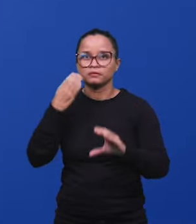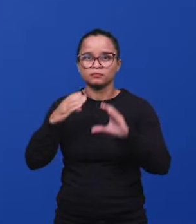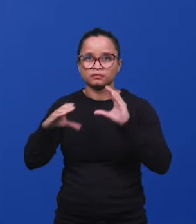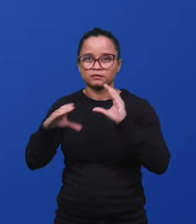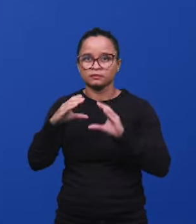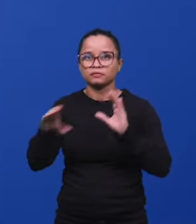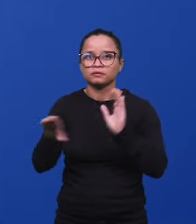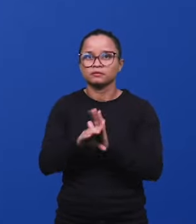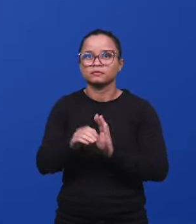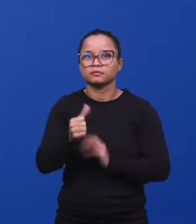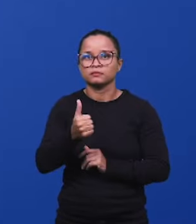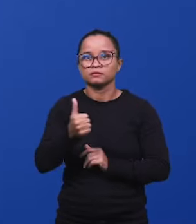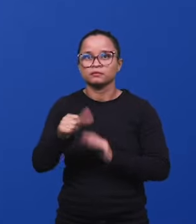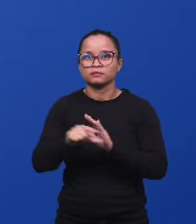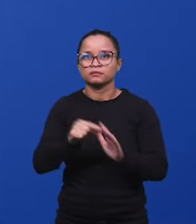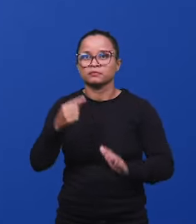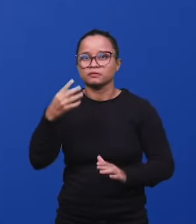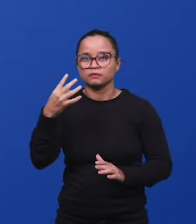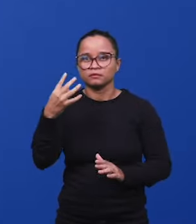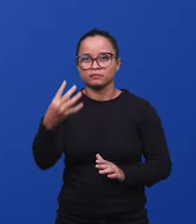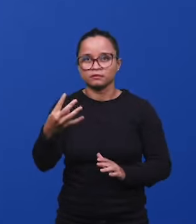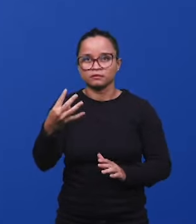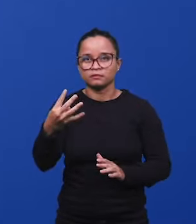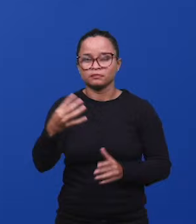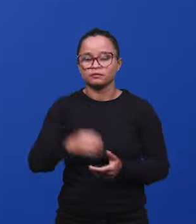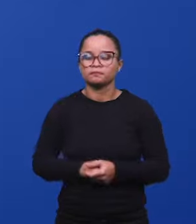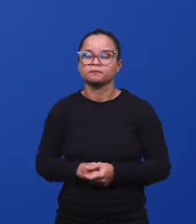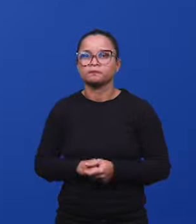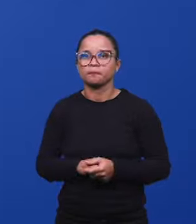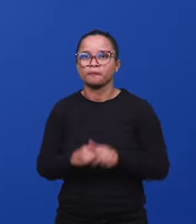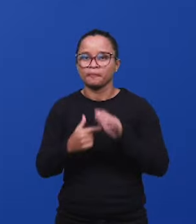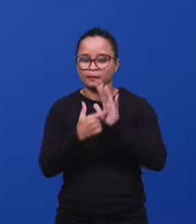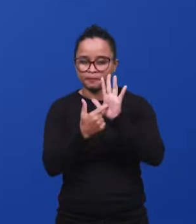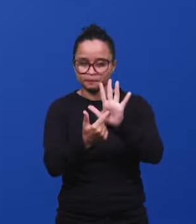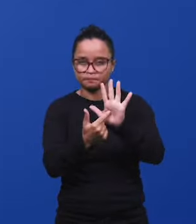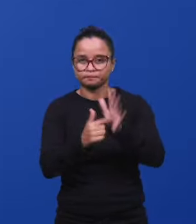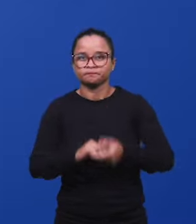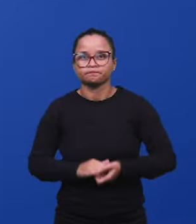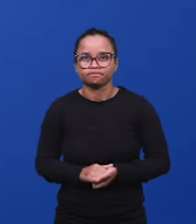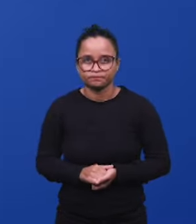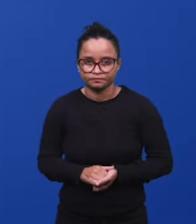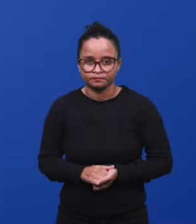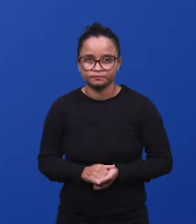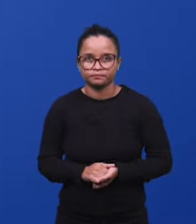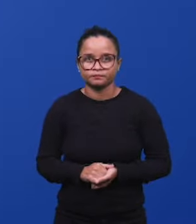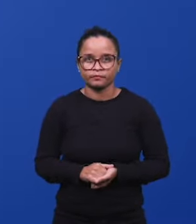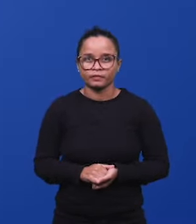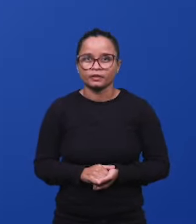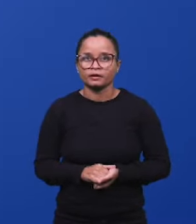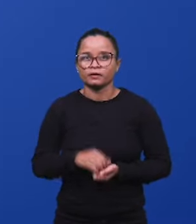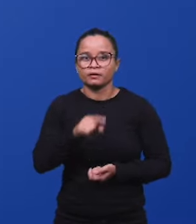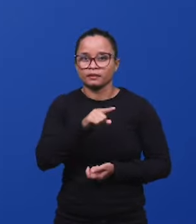testo biblico de Cantico dei Cantici, capítulo 1, versetto 4, que diz assim...